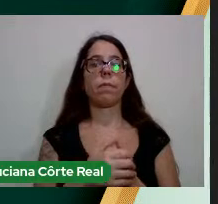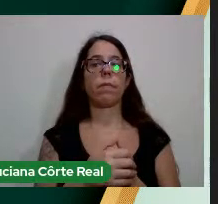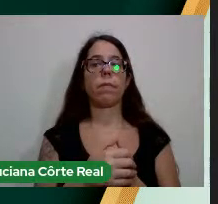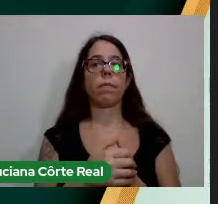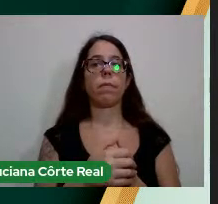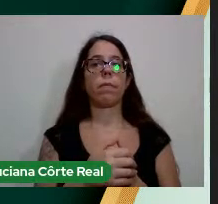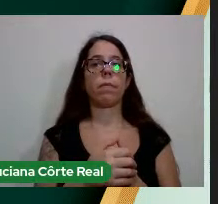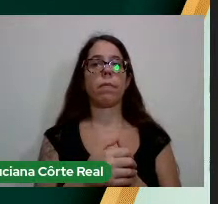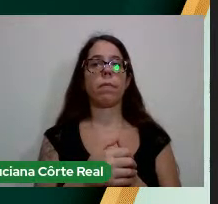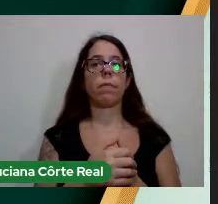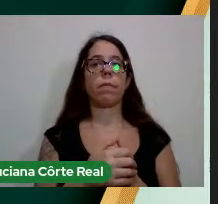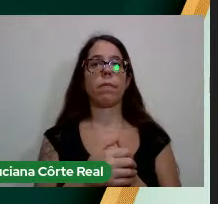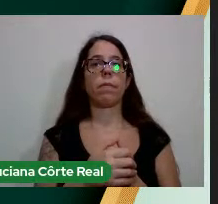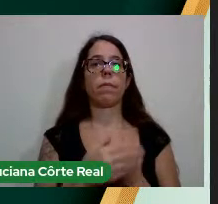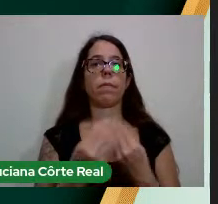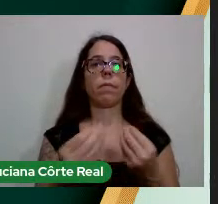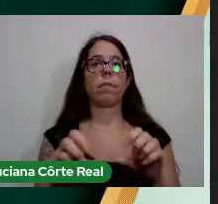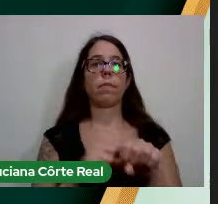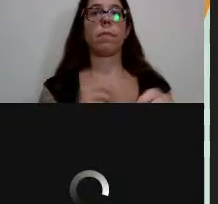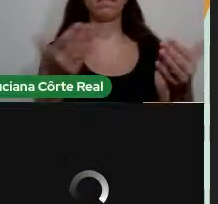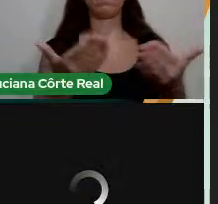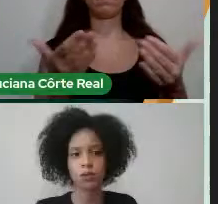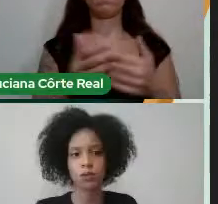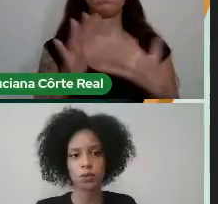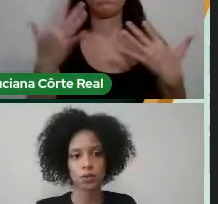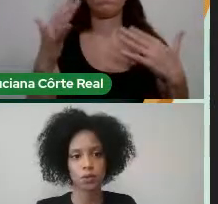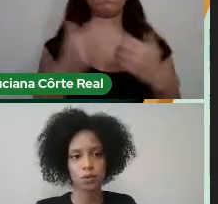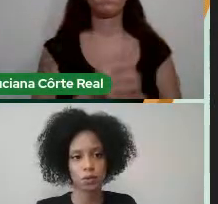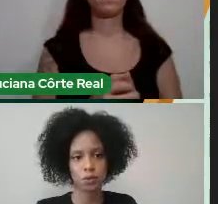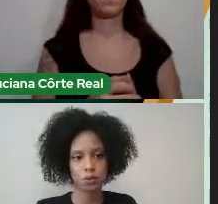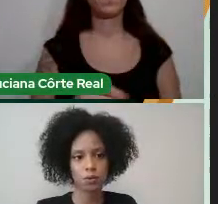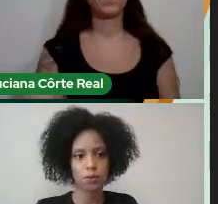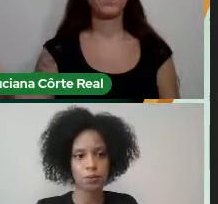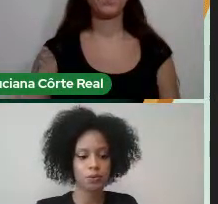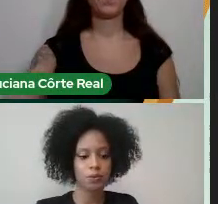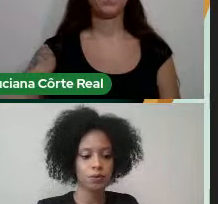Saldanha Pereira Confiro-te o grau Parabéns